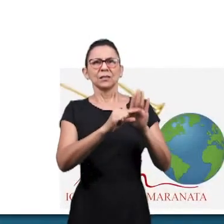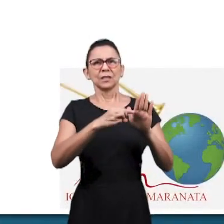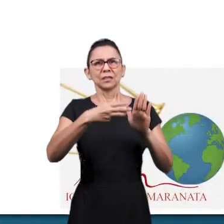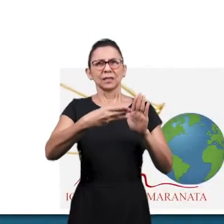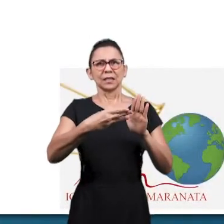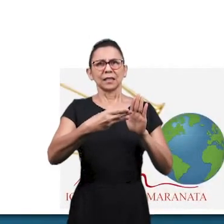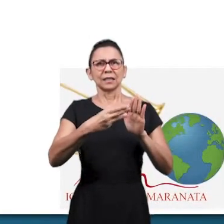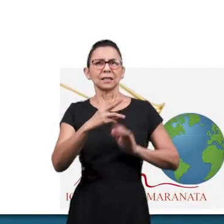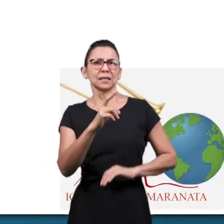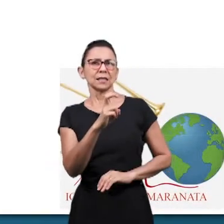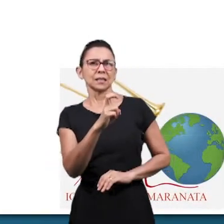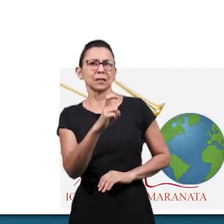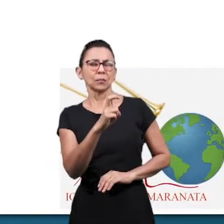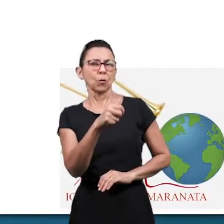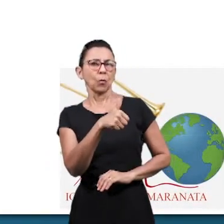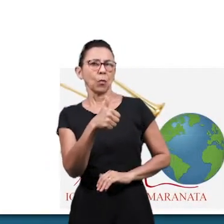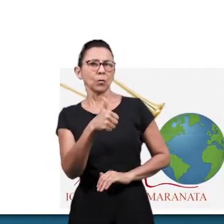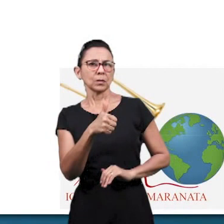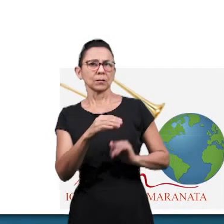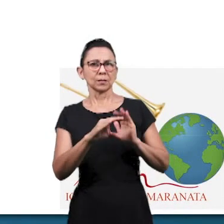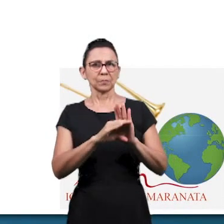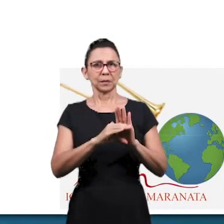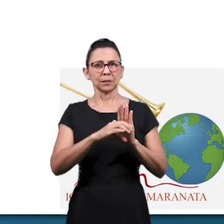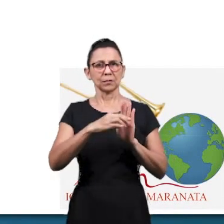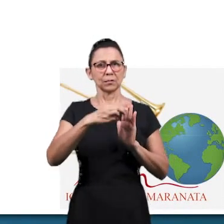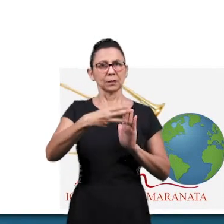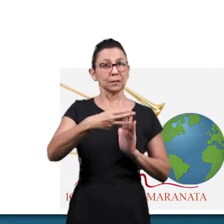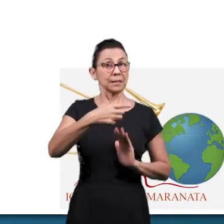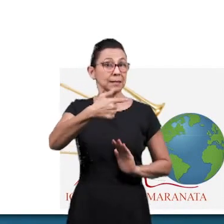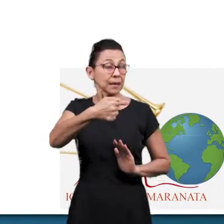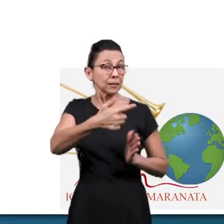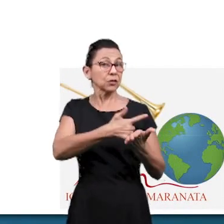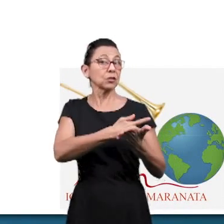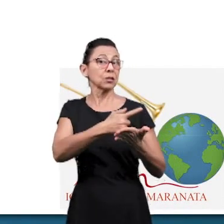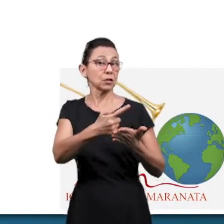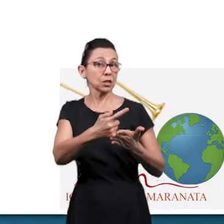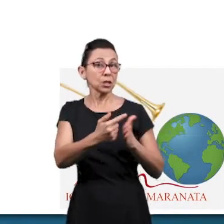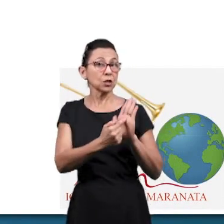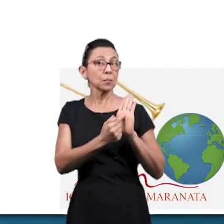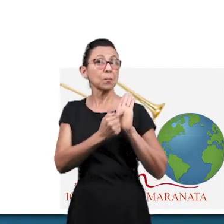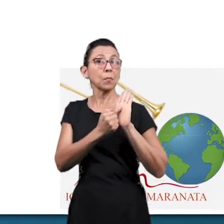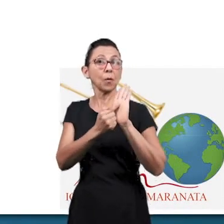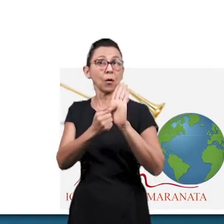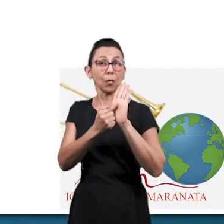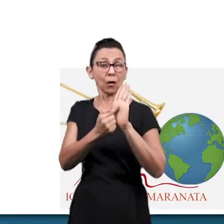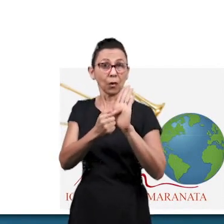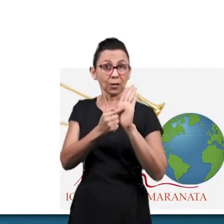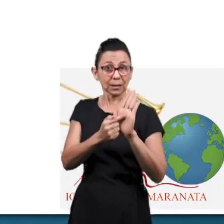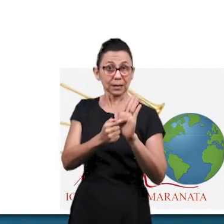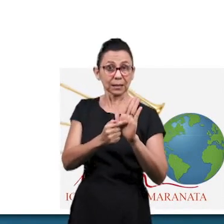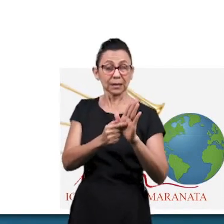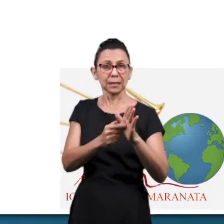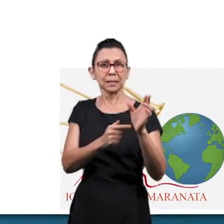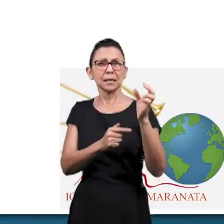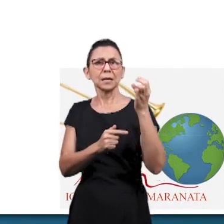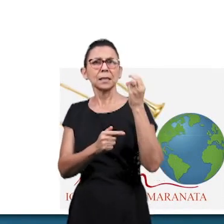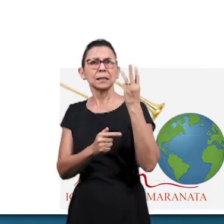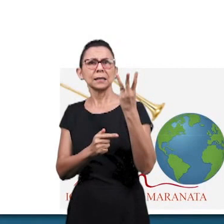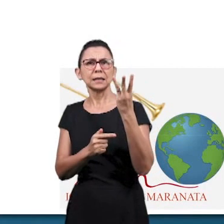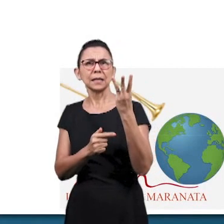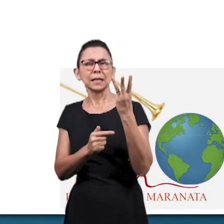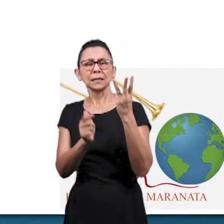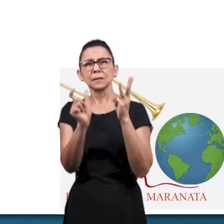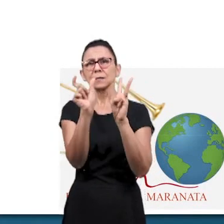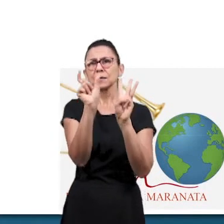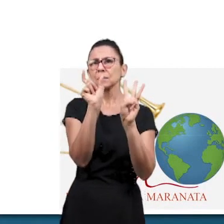Lendo os versos 3, 5 e 11 do capítulo 37 de Gênesis, cite, em resumo, três palavras